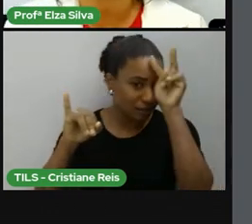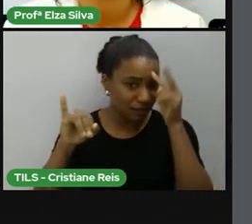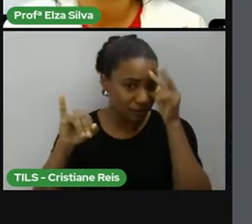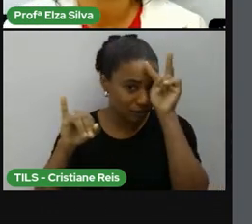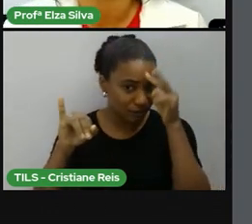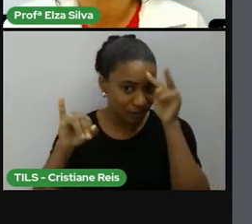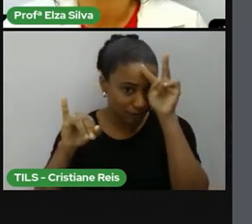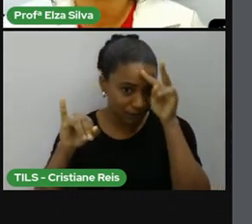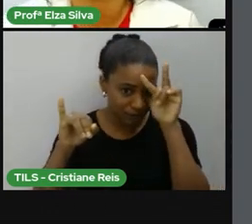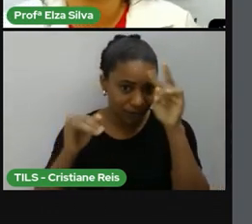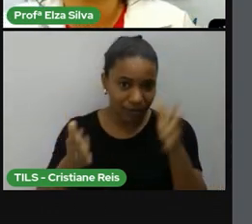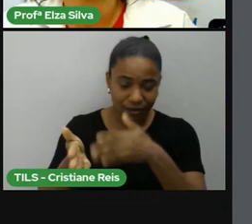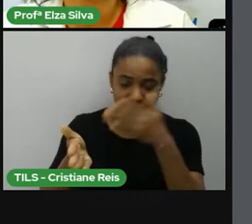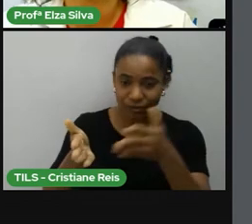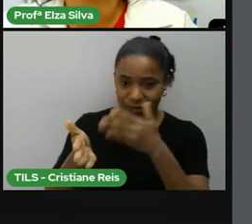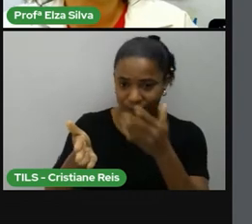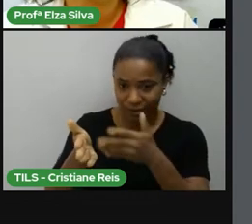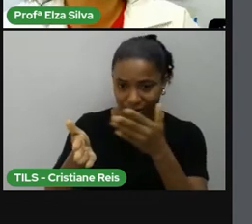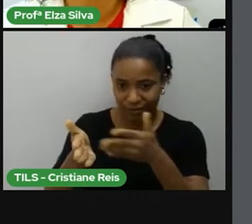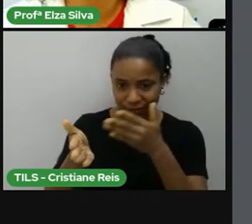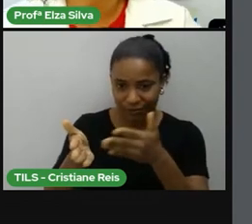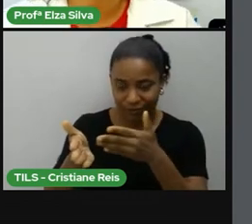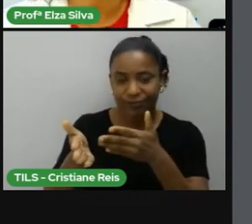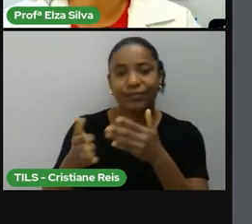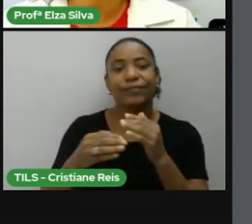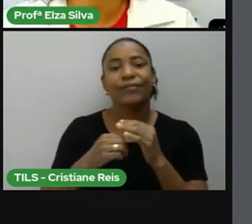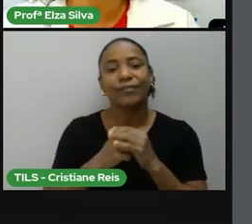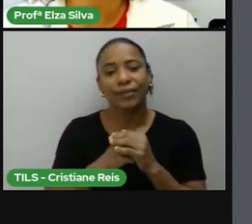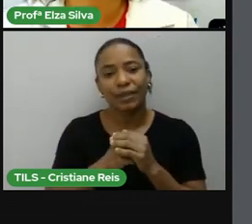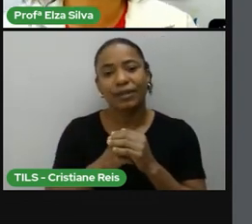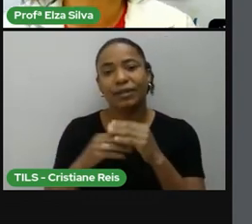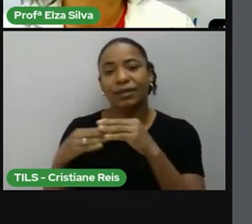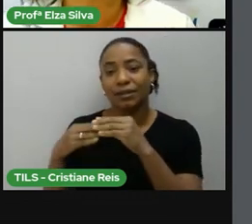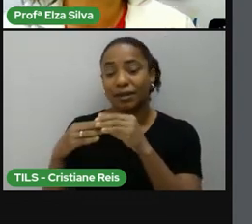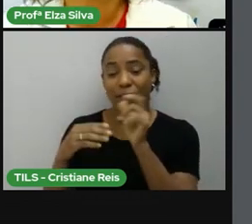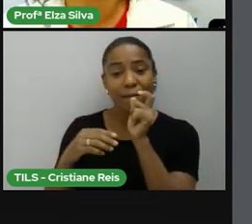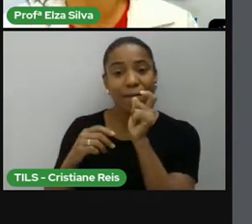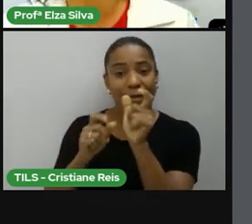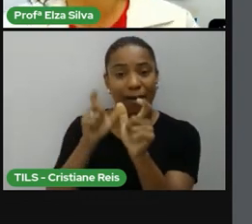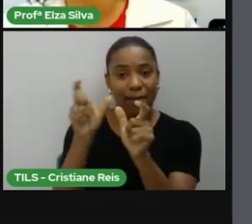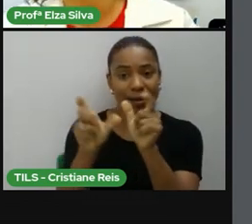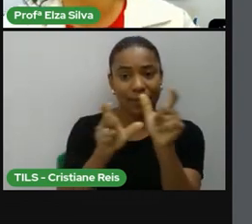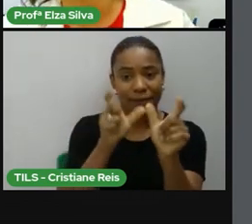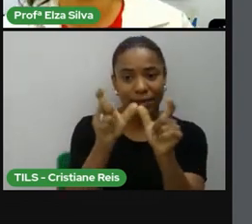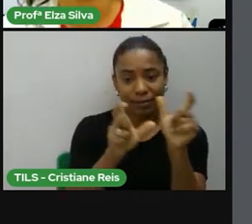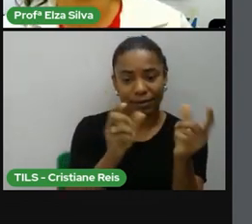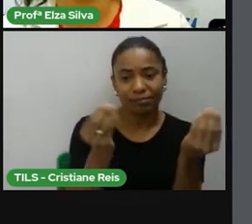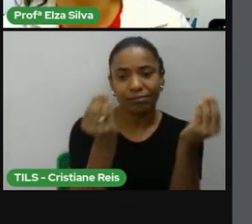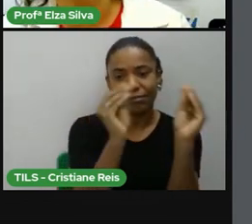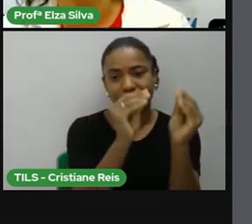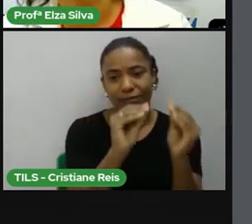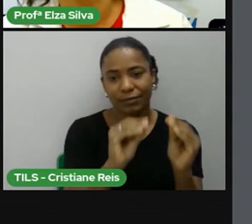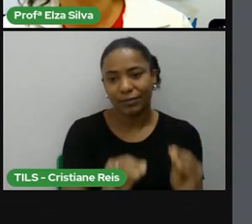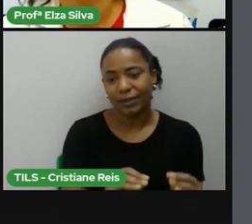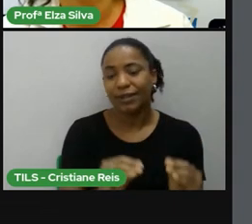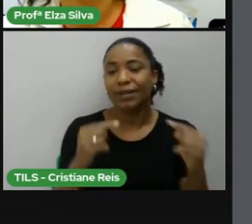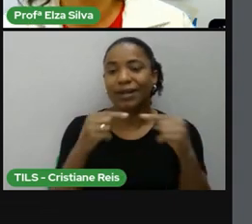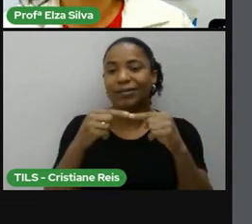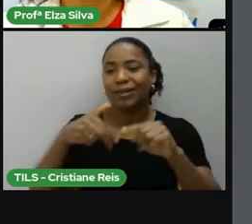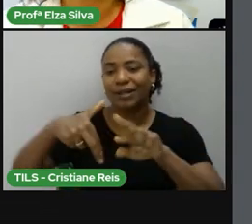livro The Bluestine trazendo palavras em inglês relacionadas à diversidade